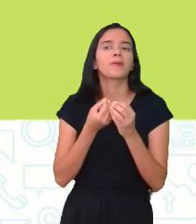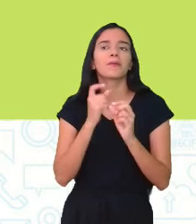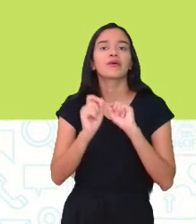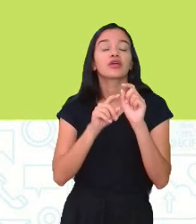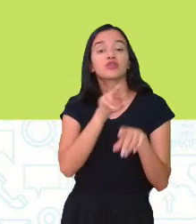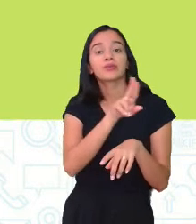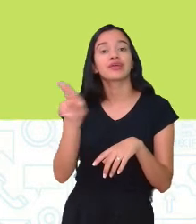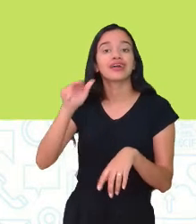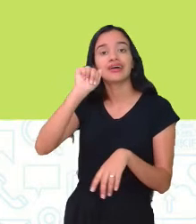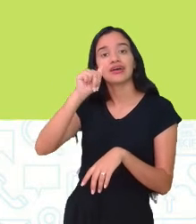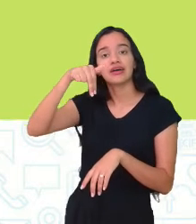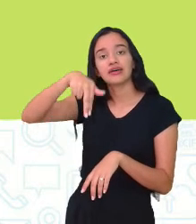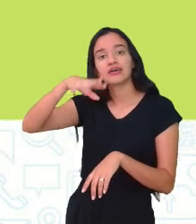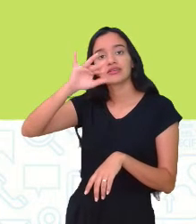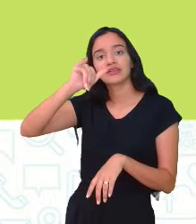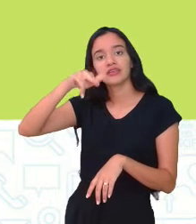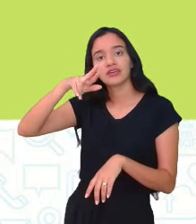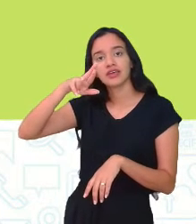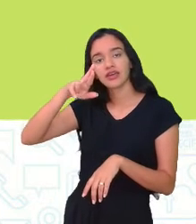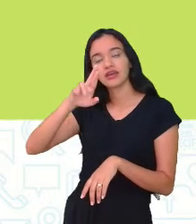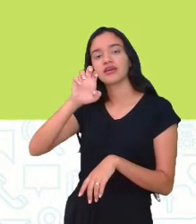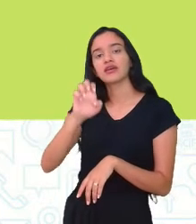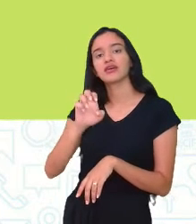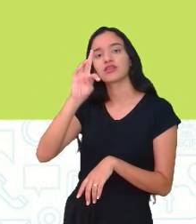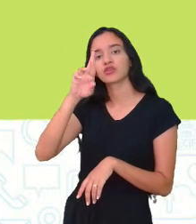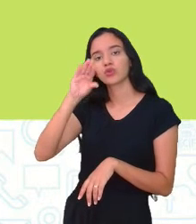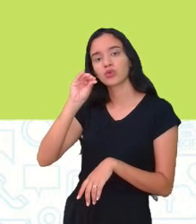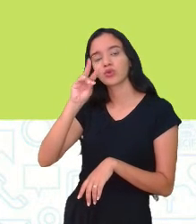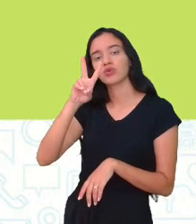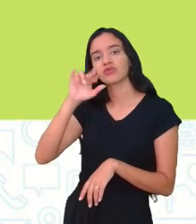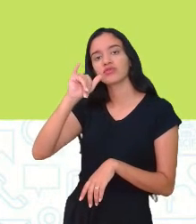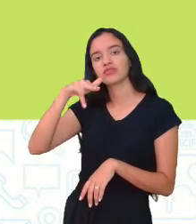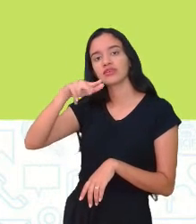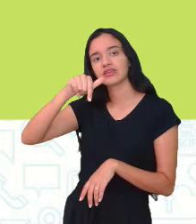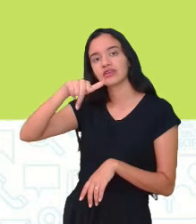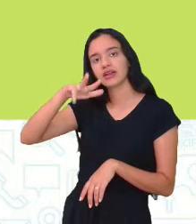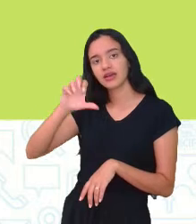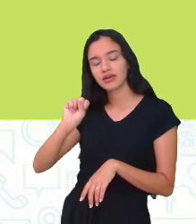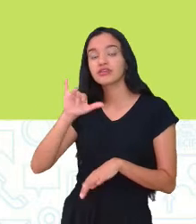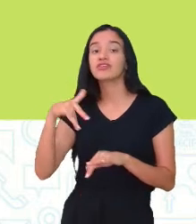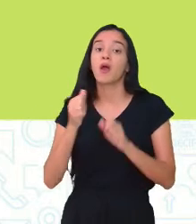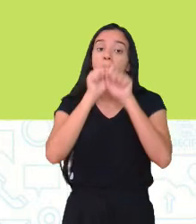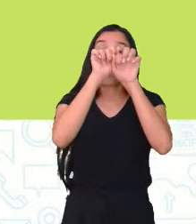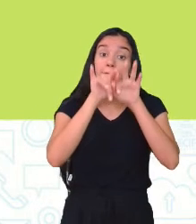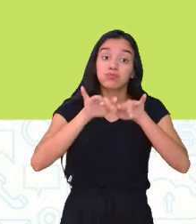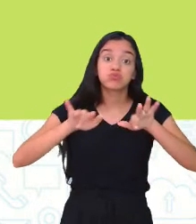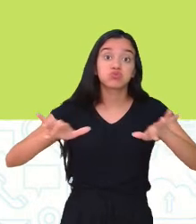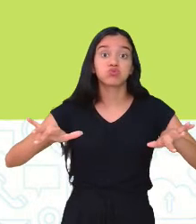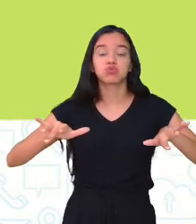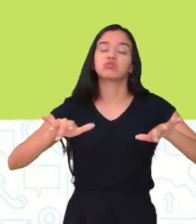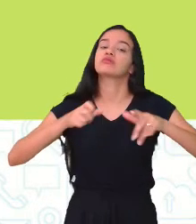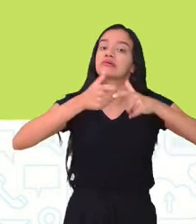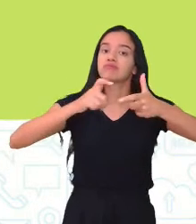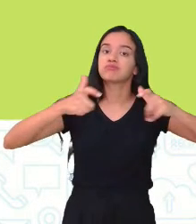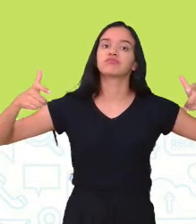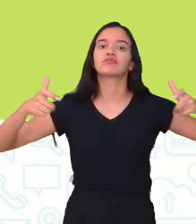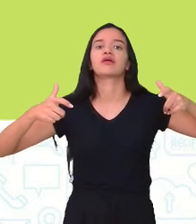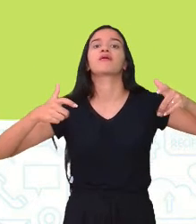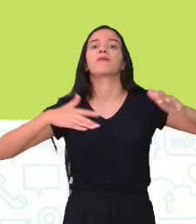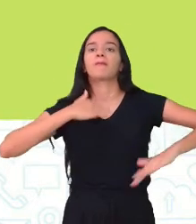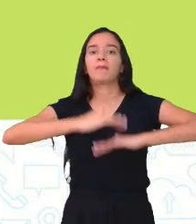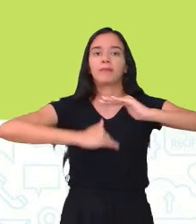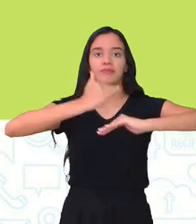antirretrovirais que eles vão atuar impedindo que o HIV se multiplique de maneira exagerada e esses